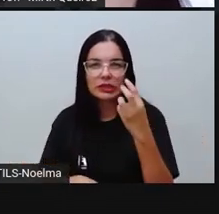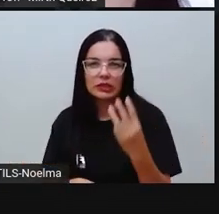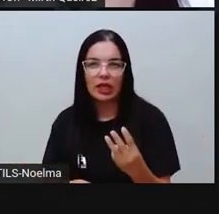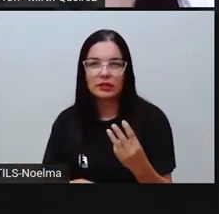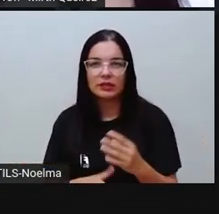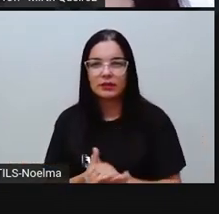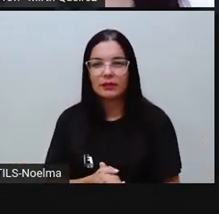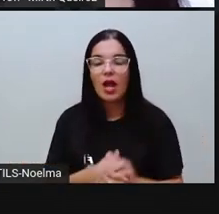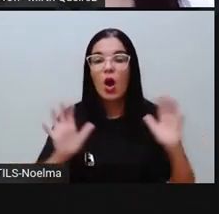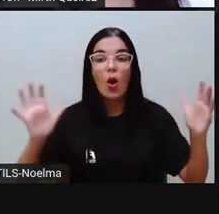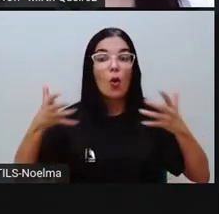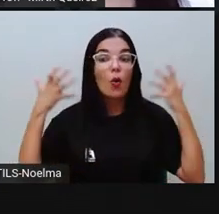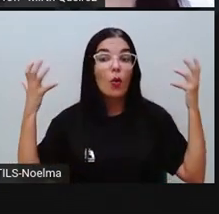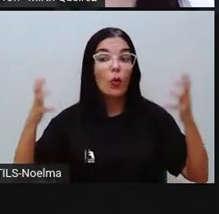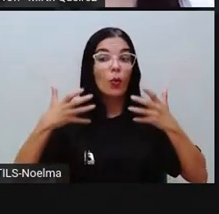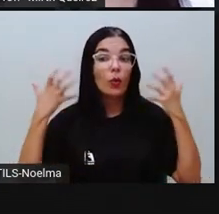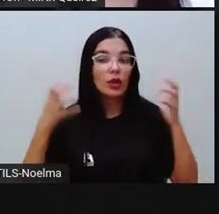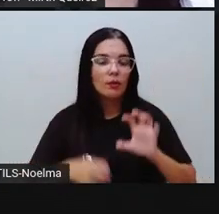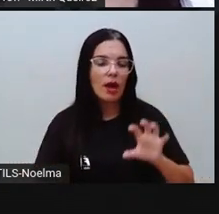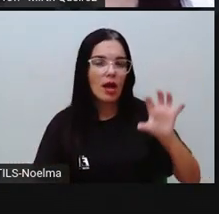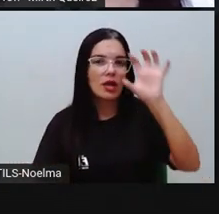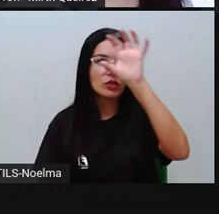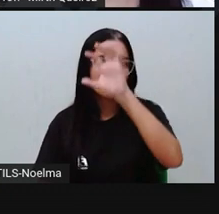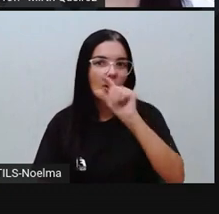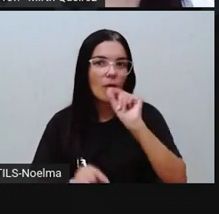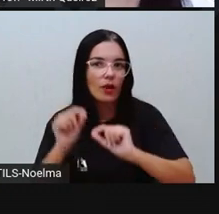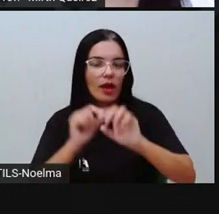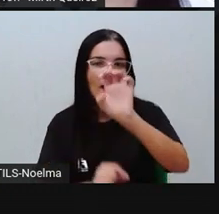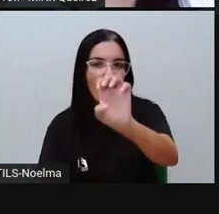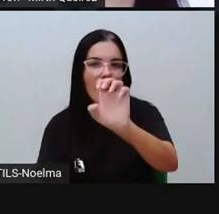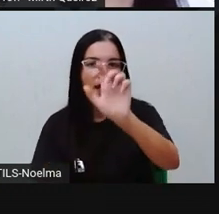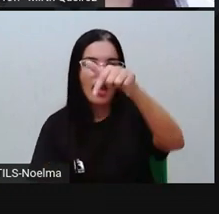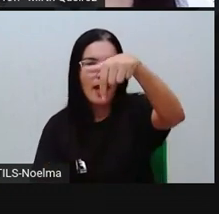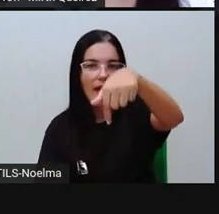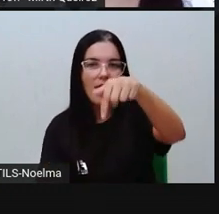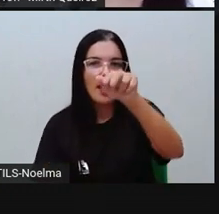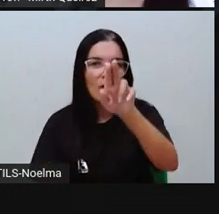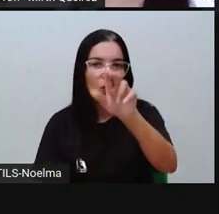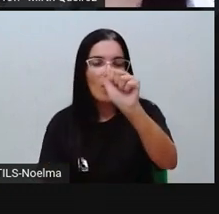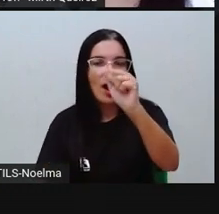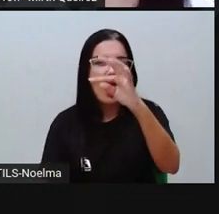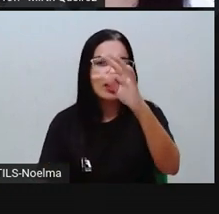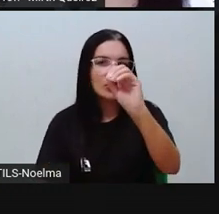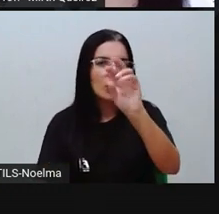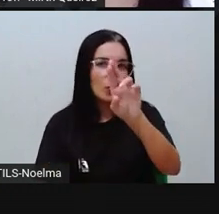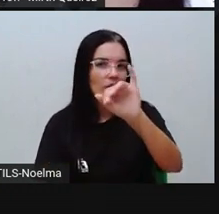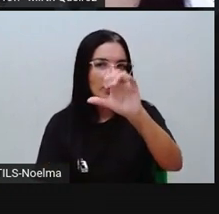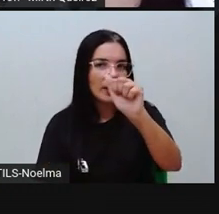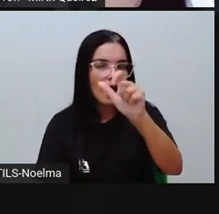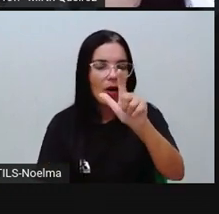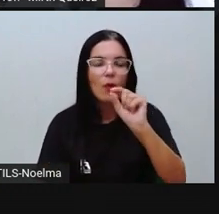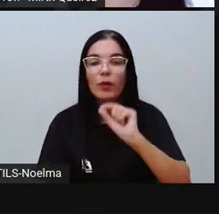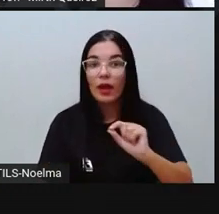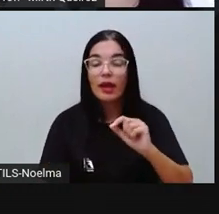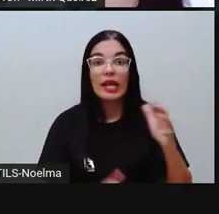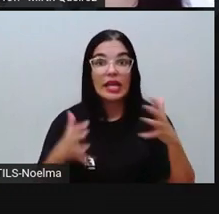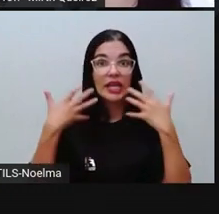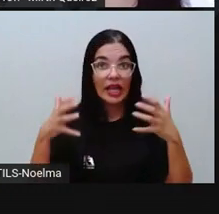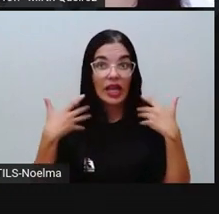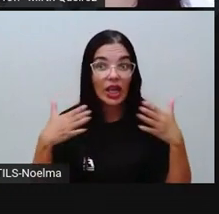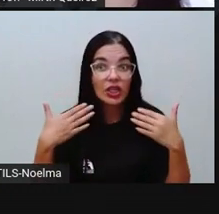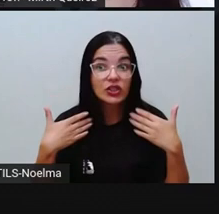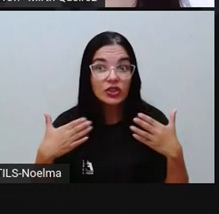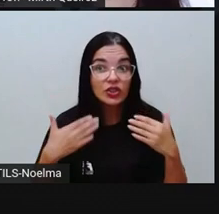O clima da região é equatorial, que é quente e úmido. O